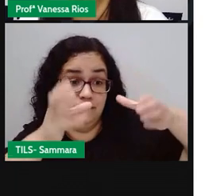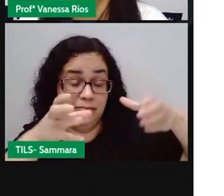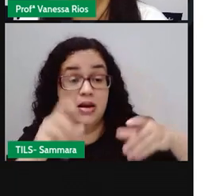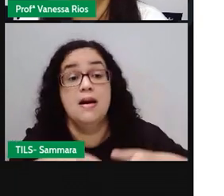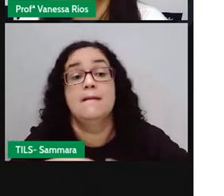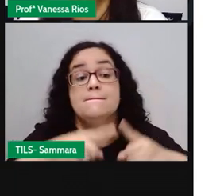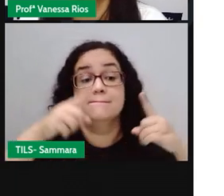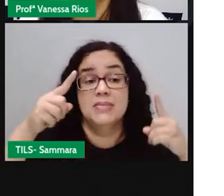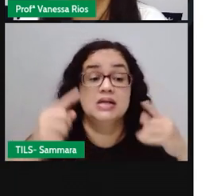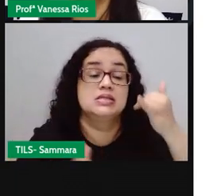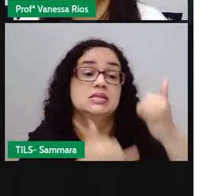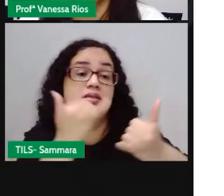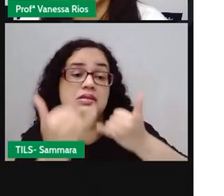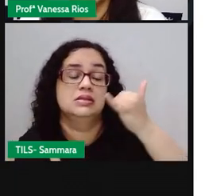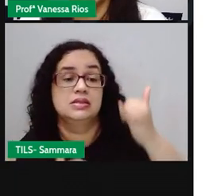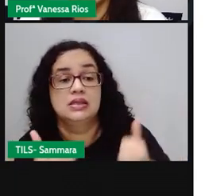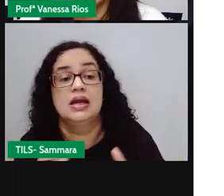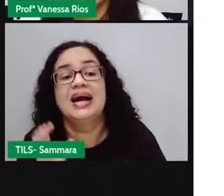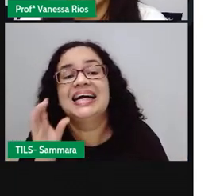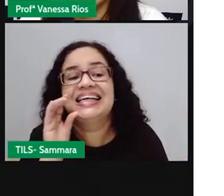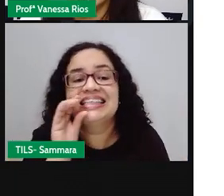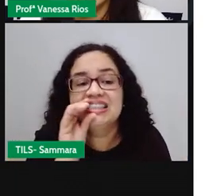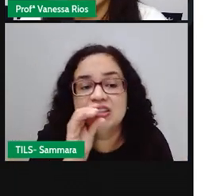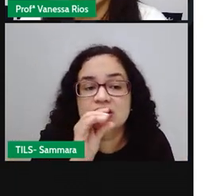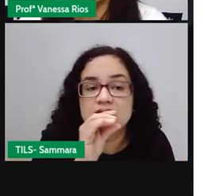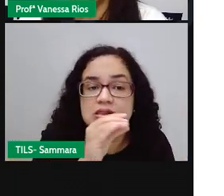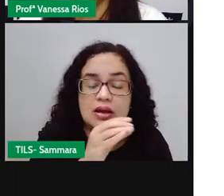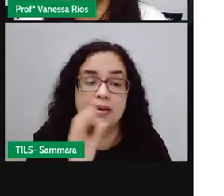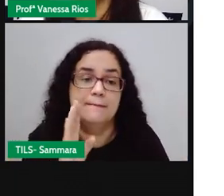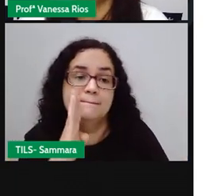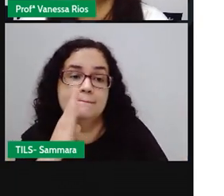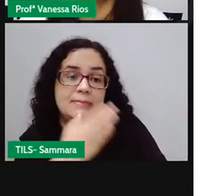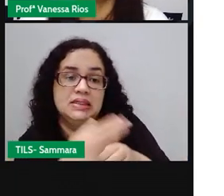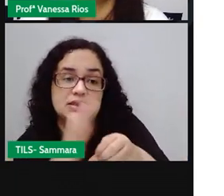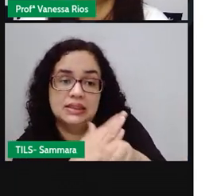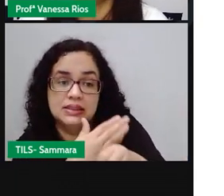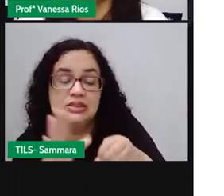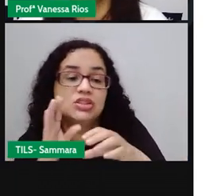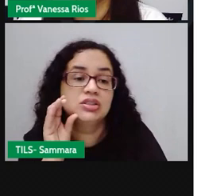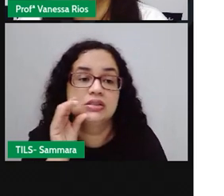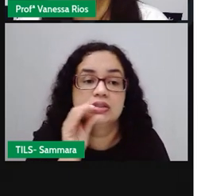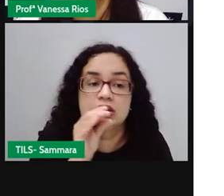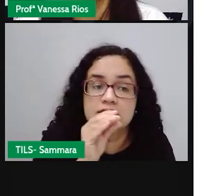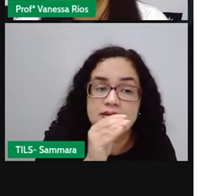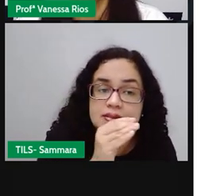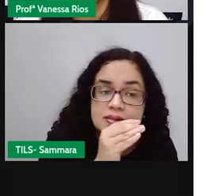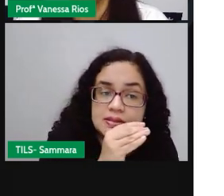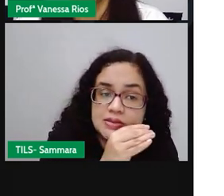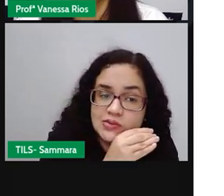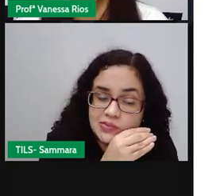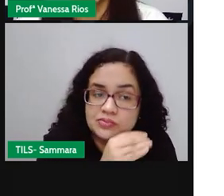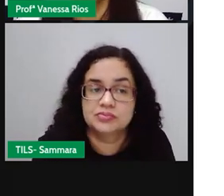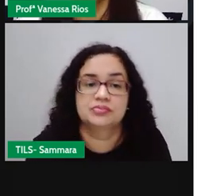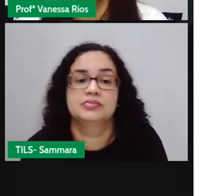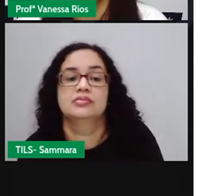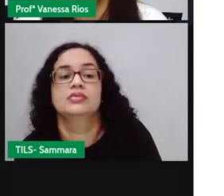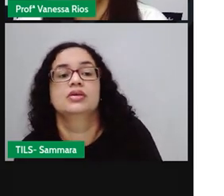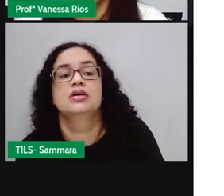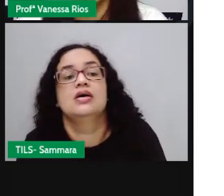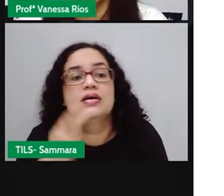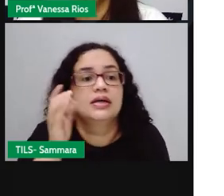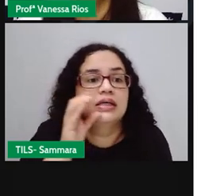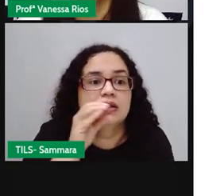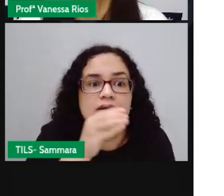mas cantando, né? Batata quente, quente, quente. Enquanto a bola está sendo passada. Quando ela disse